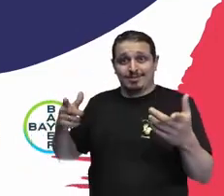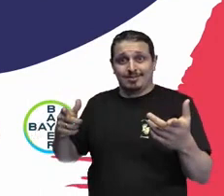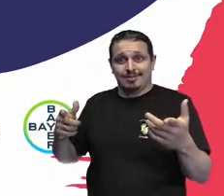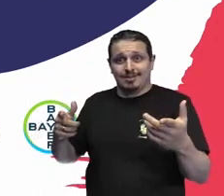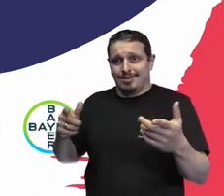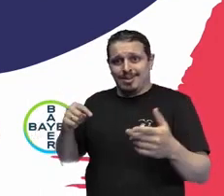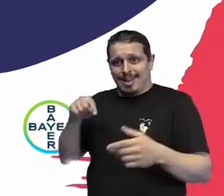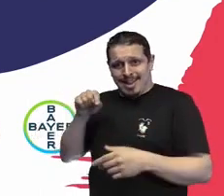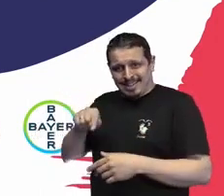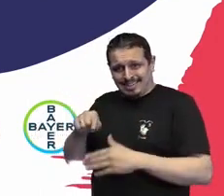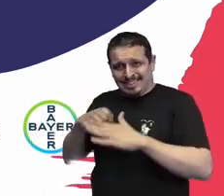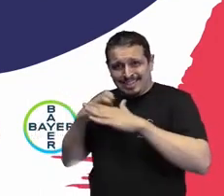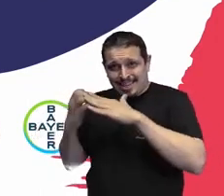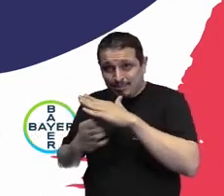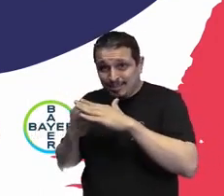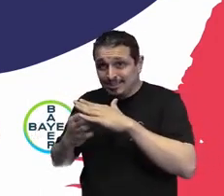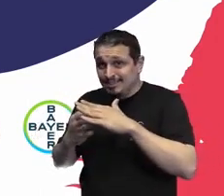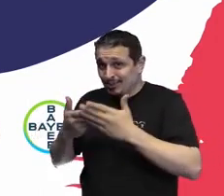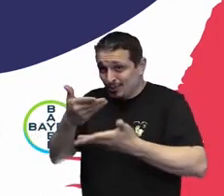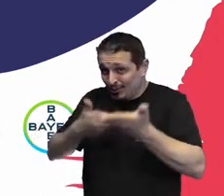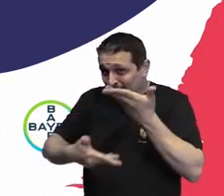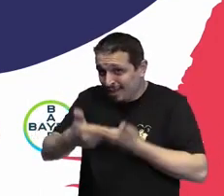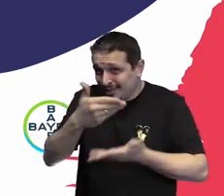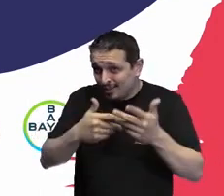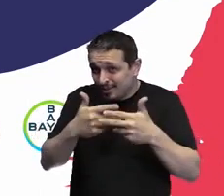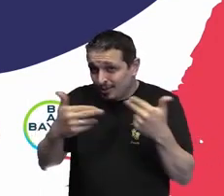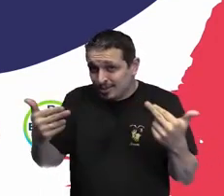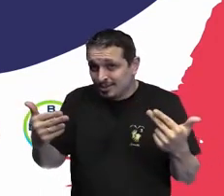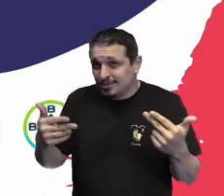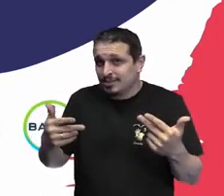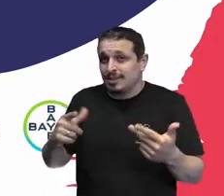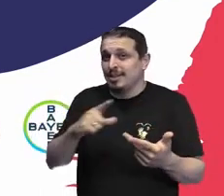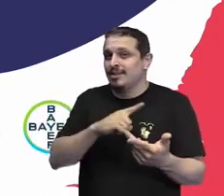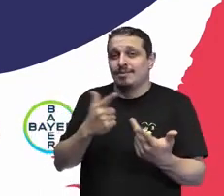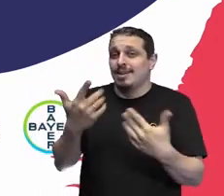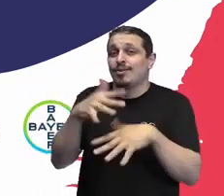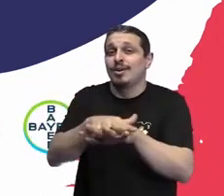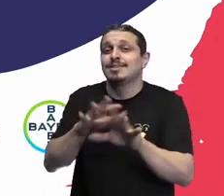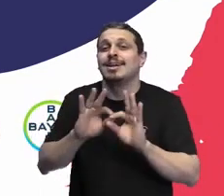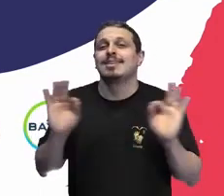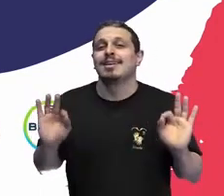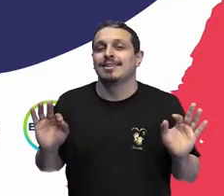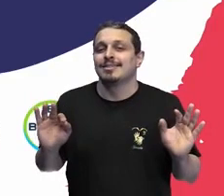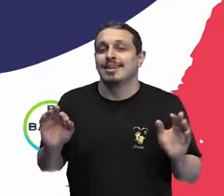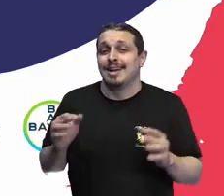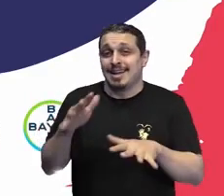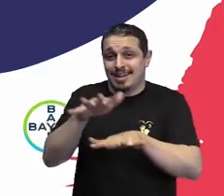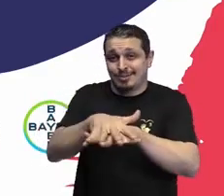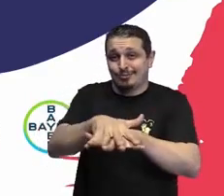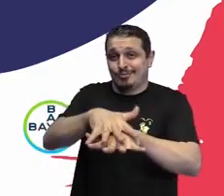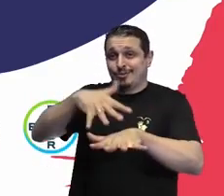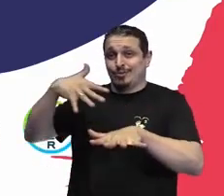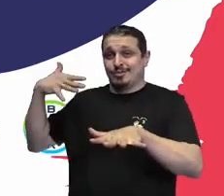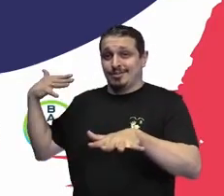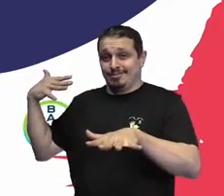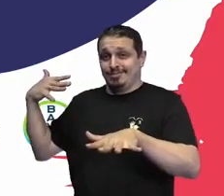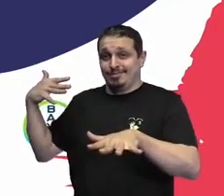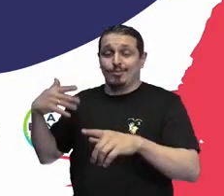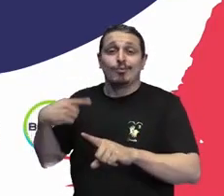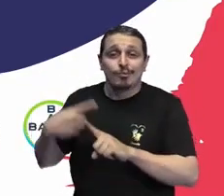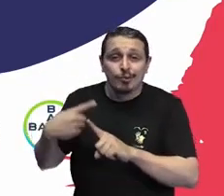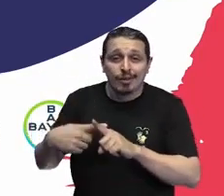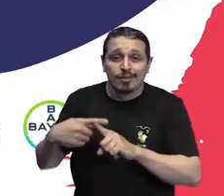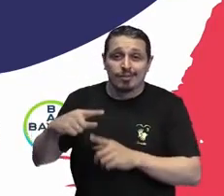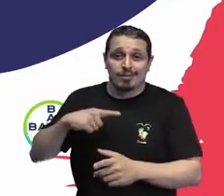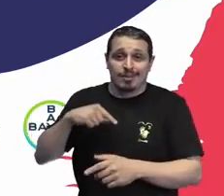provavelmente o produto ou o serviço que ela se propõe a fazer vai ser exclusivo, no sentido de excluir uma parcela da população